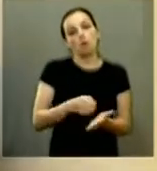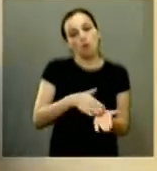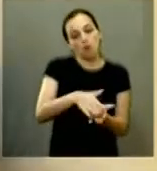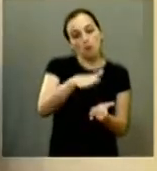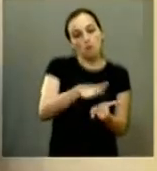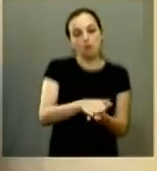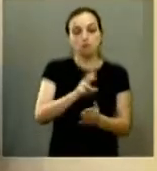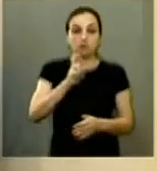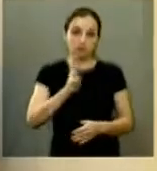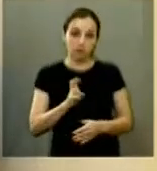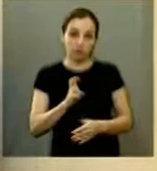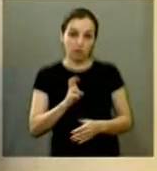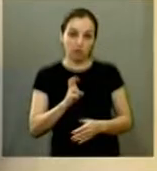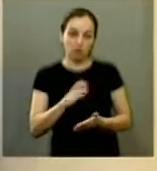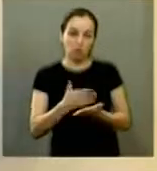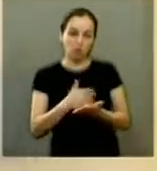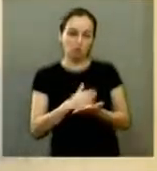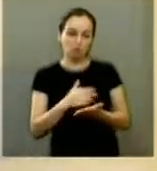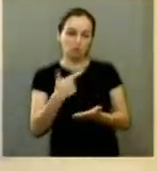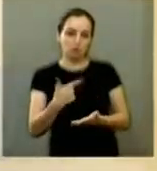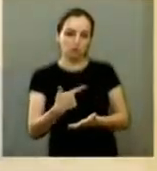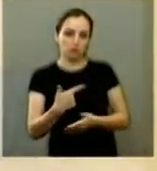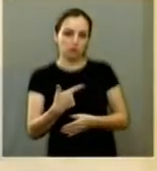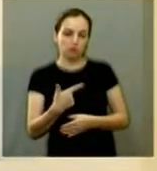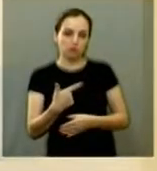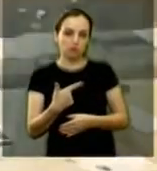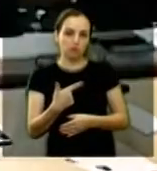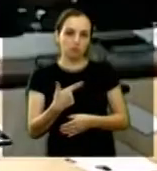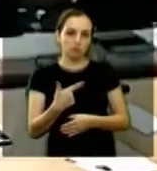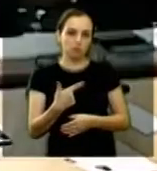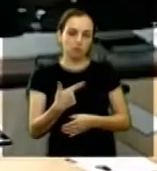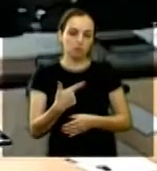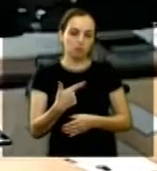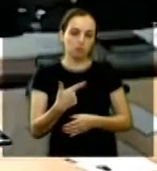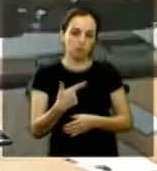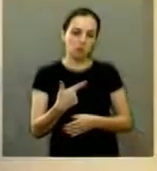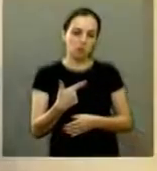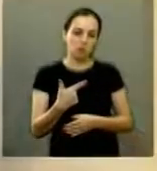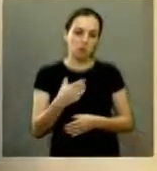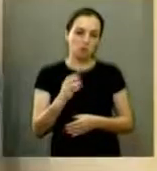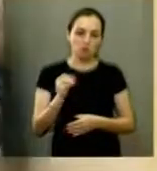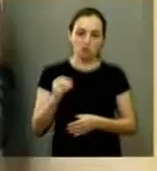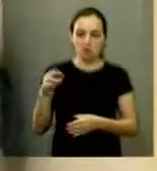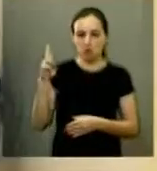hoje cerca de 200 e 200 e poucos reais é